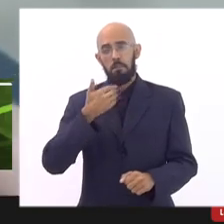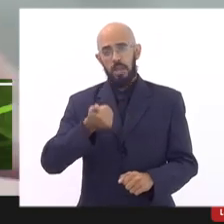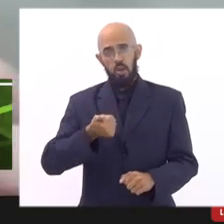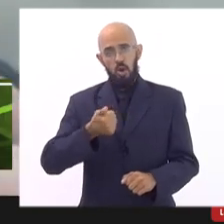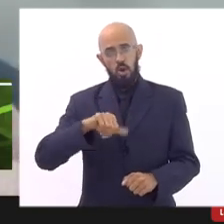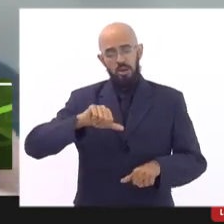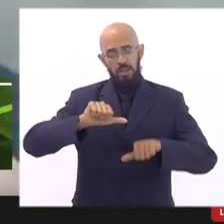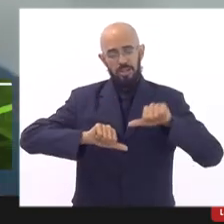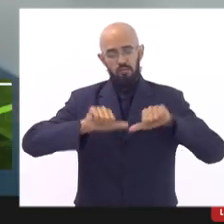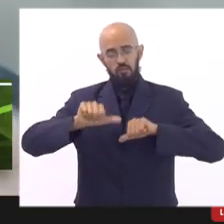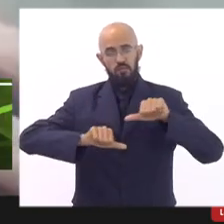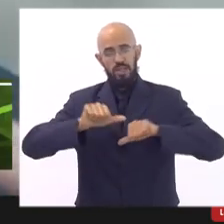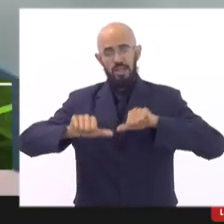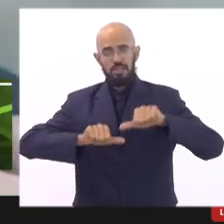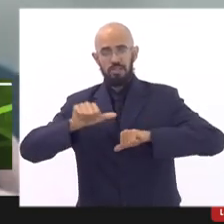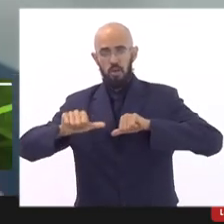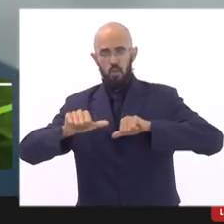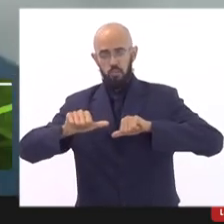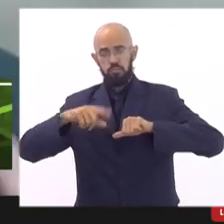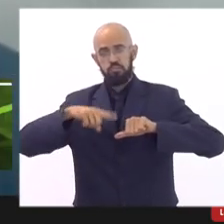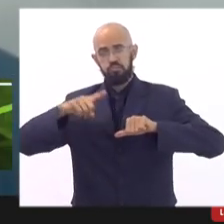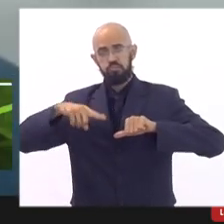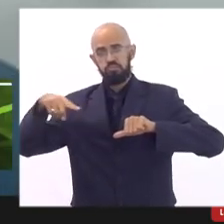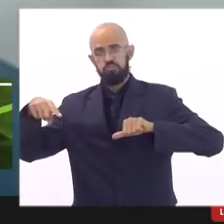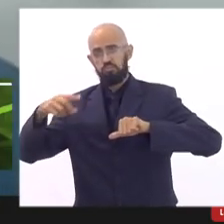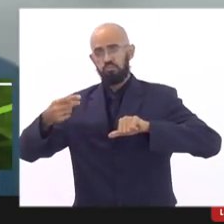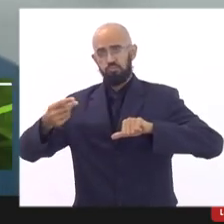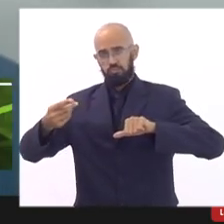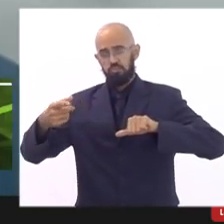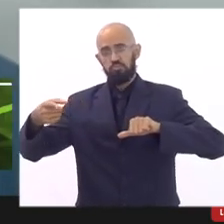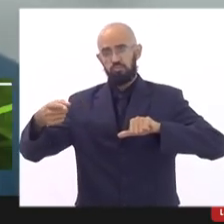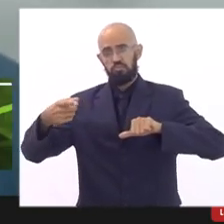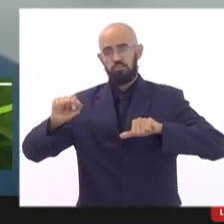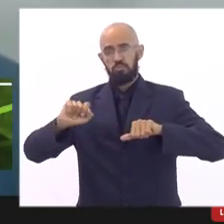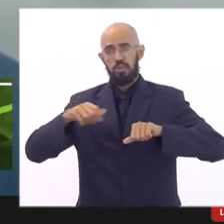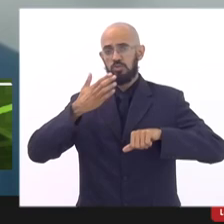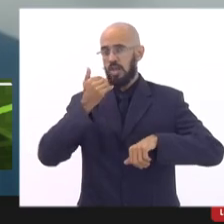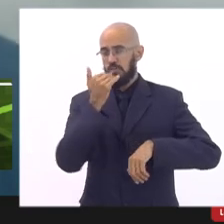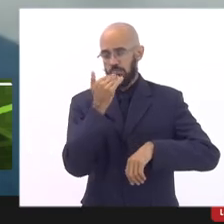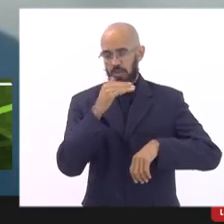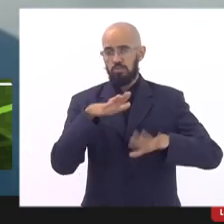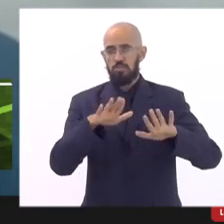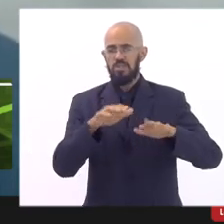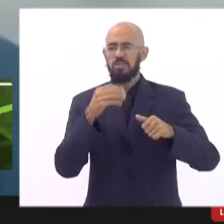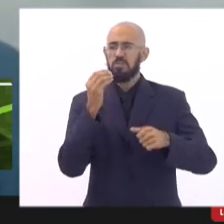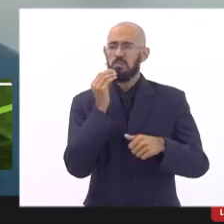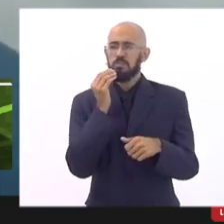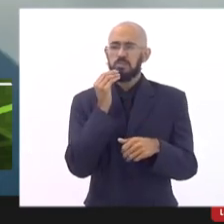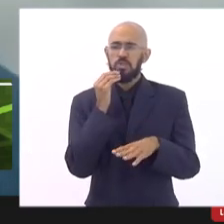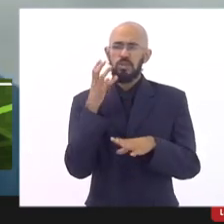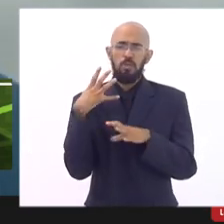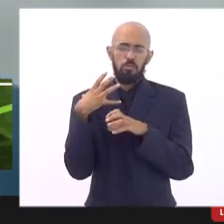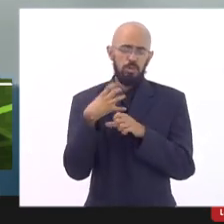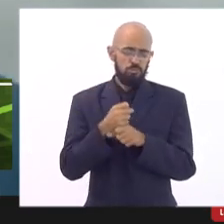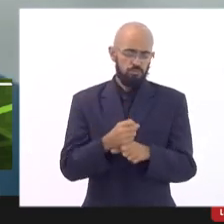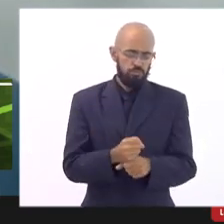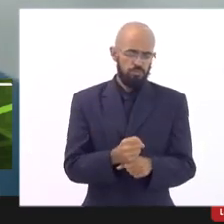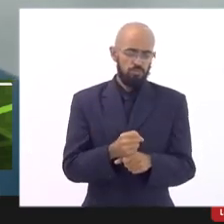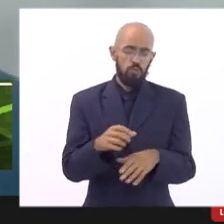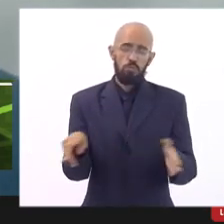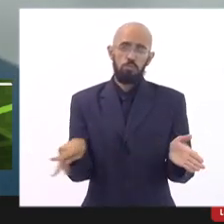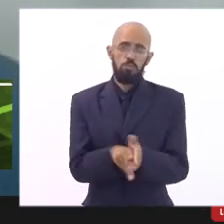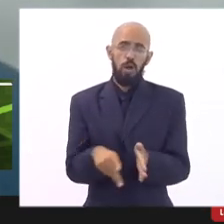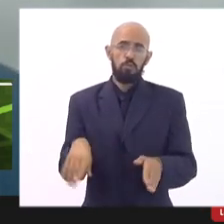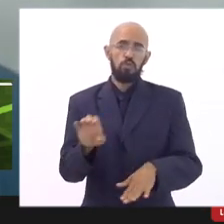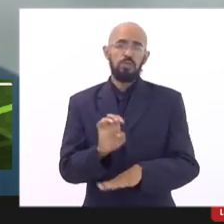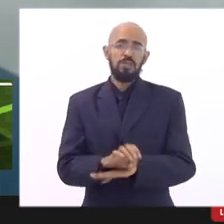mas a gente acha que há necessidade de haver um cálculo matemático melhor para ver a variação dos alimentos no estado do Rio de Janeiro